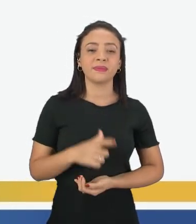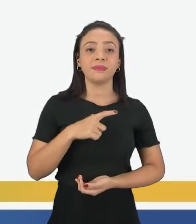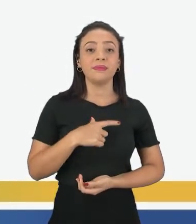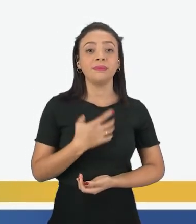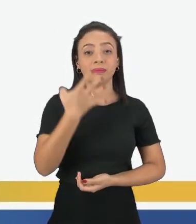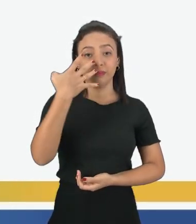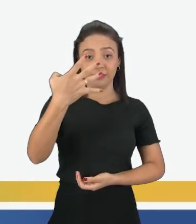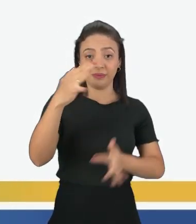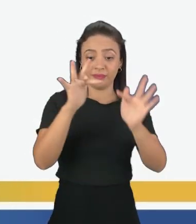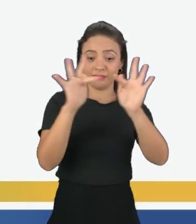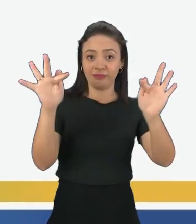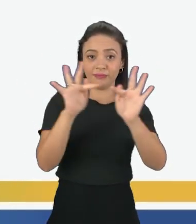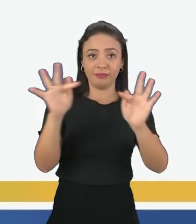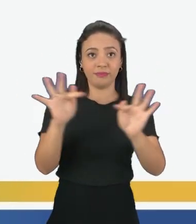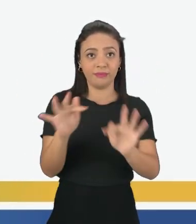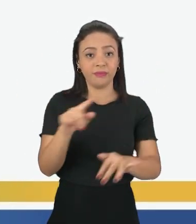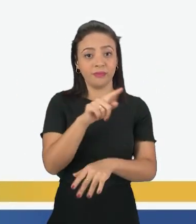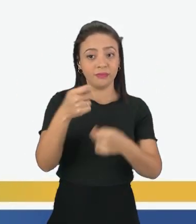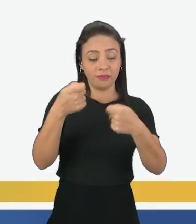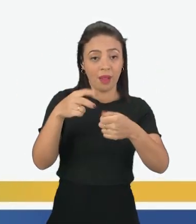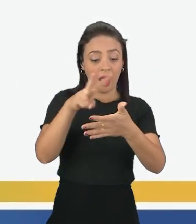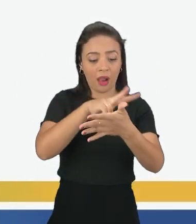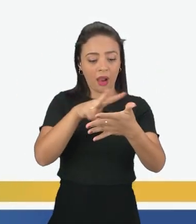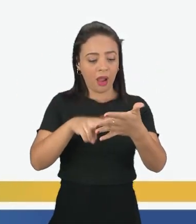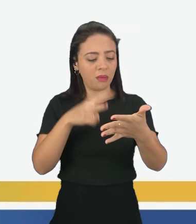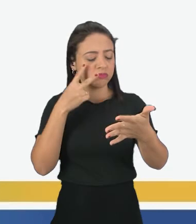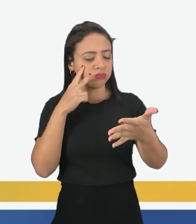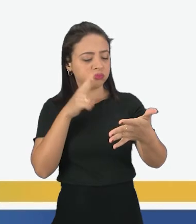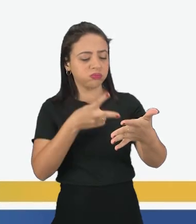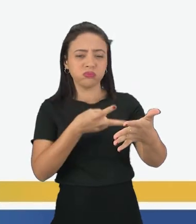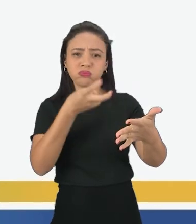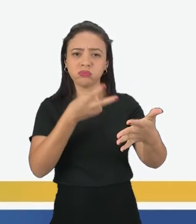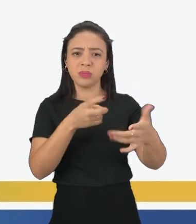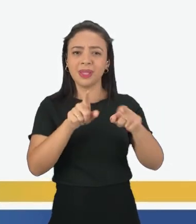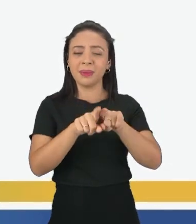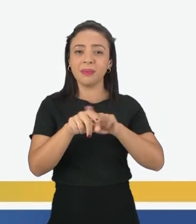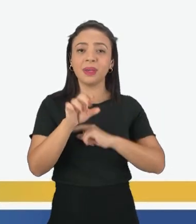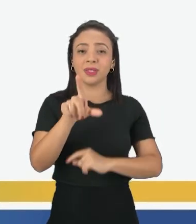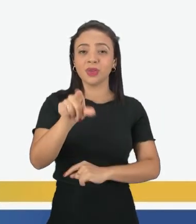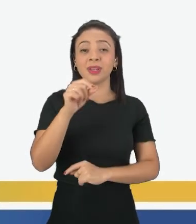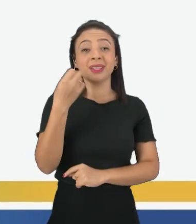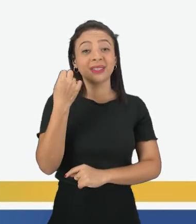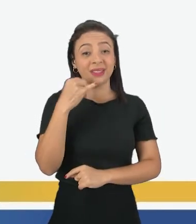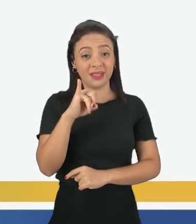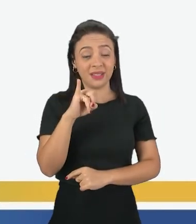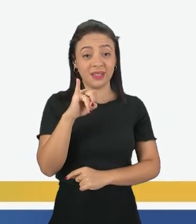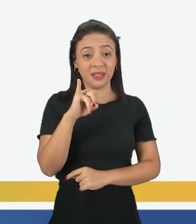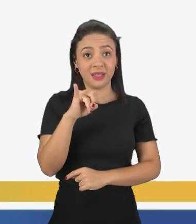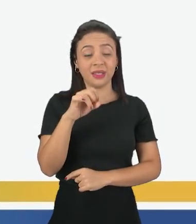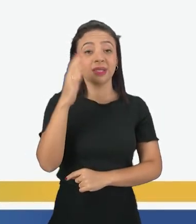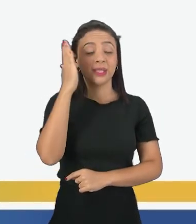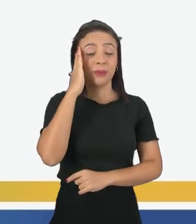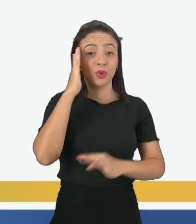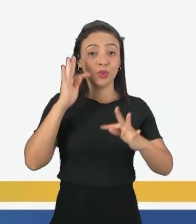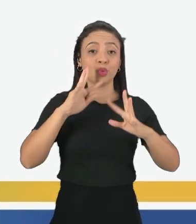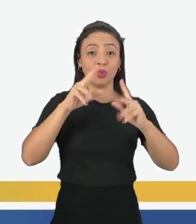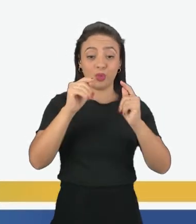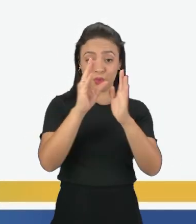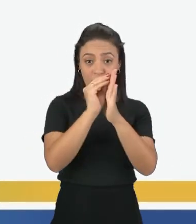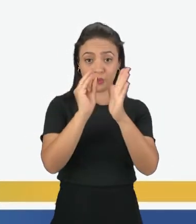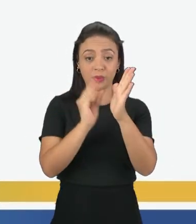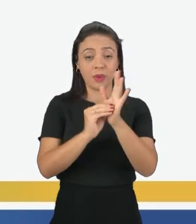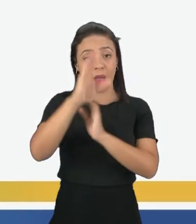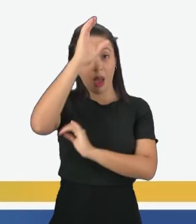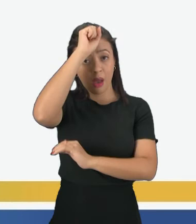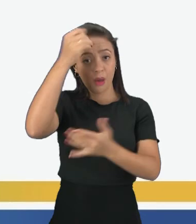quatro frases. Vocês têm que ler, avaliar e decidir se essas frases com base no conteúdo que nós estudamos